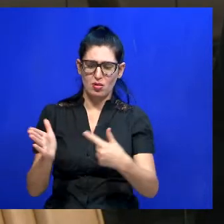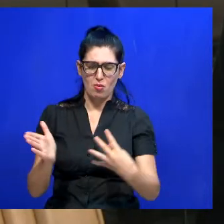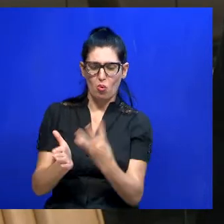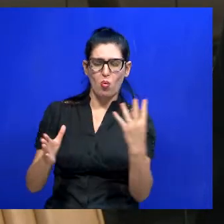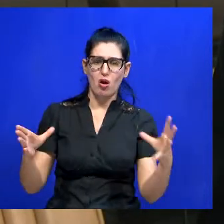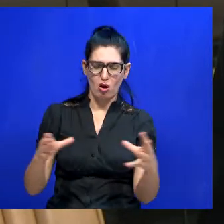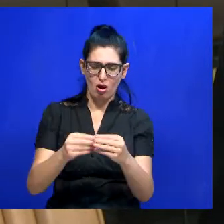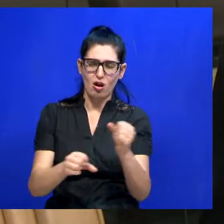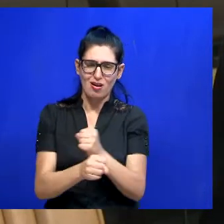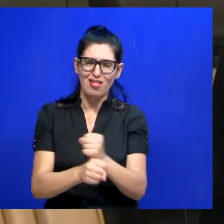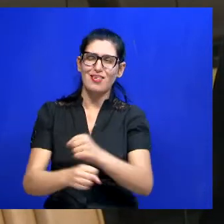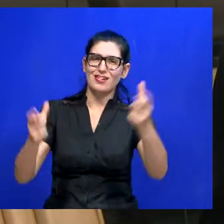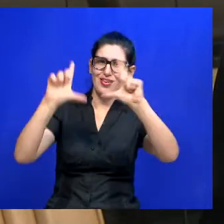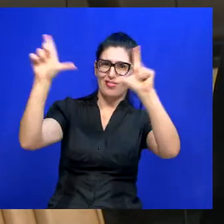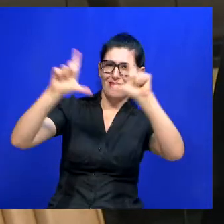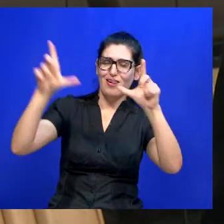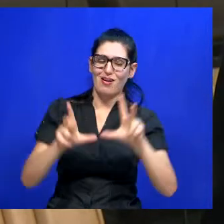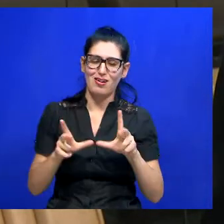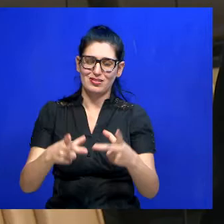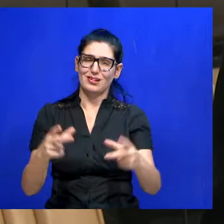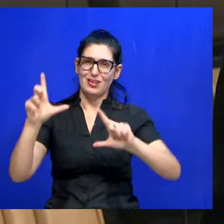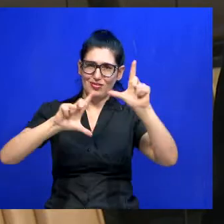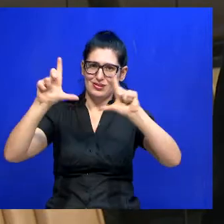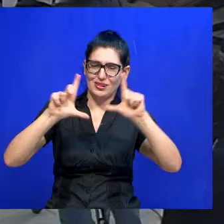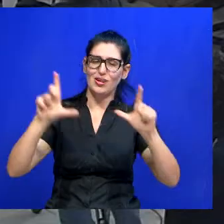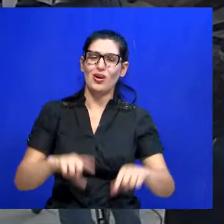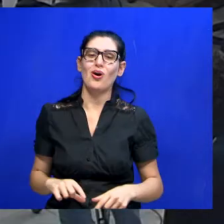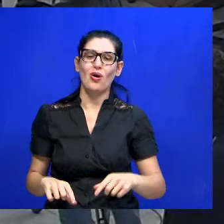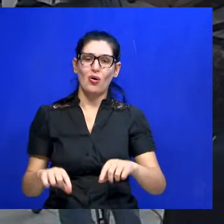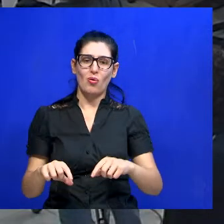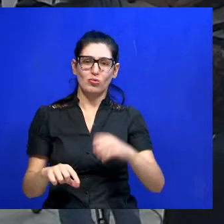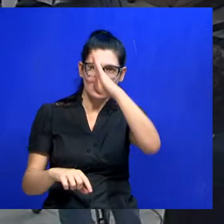ano. TV Câmara Jacareí, a TV pública da cidade.